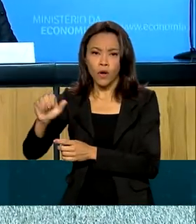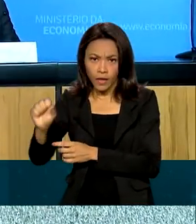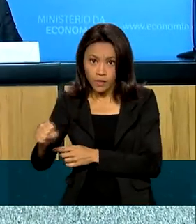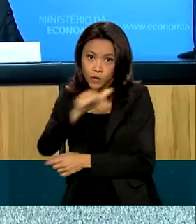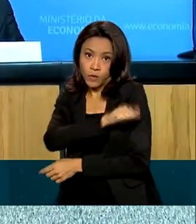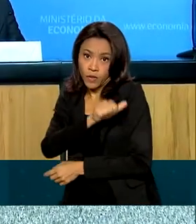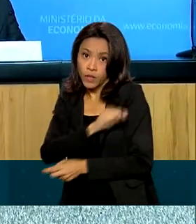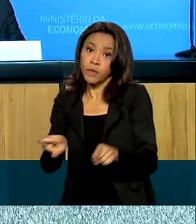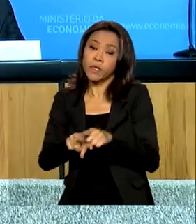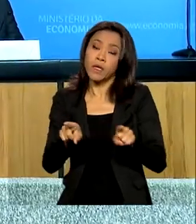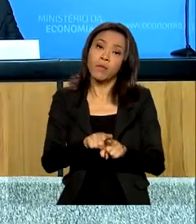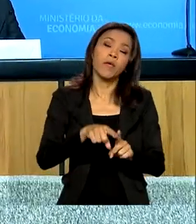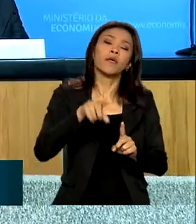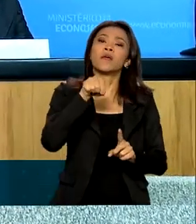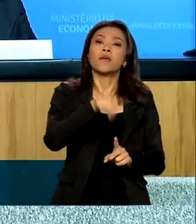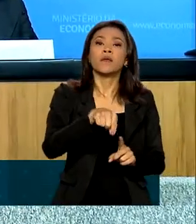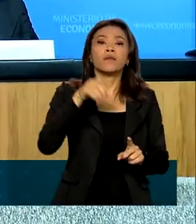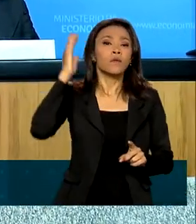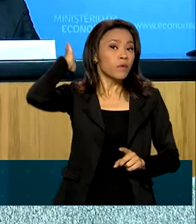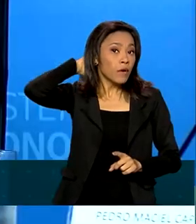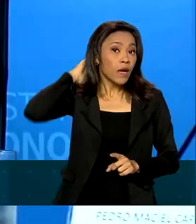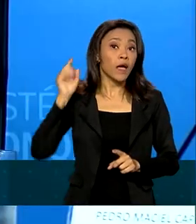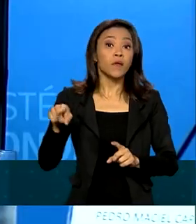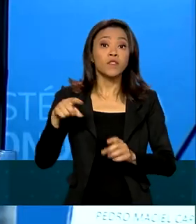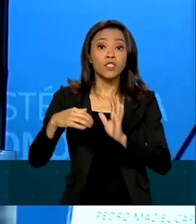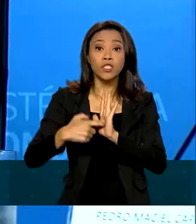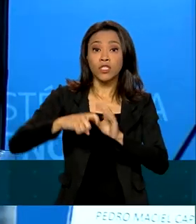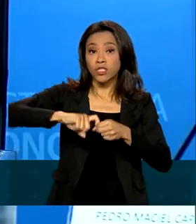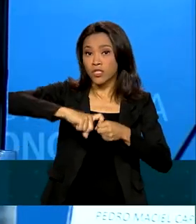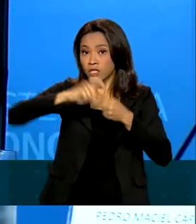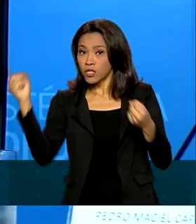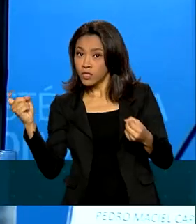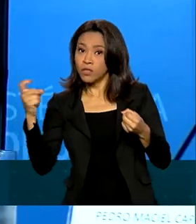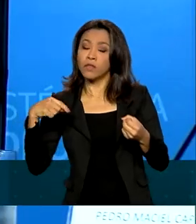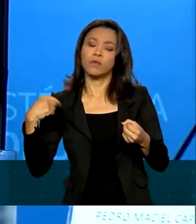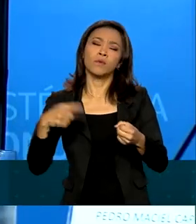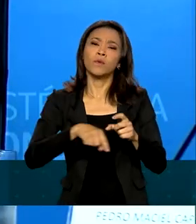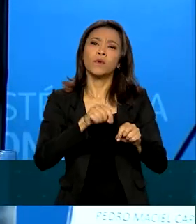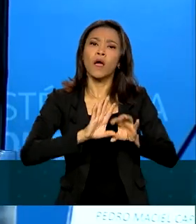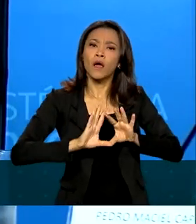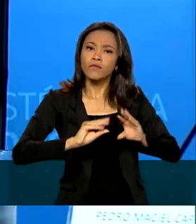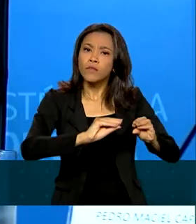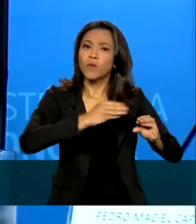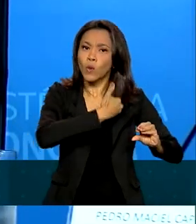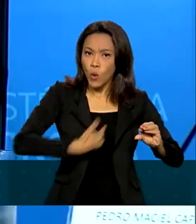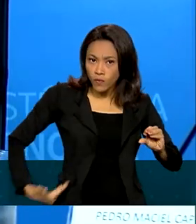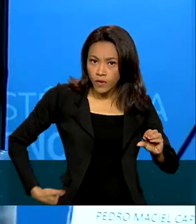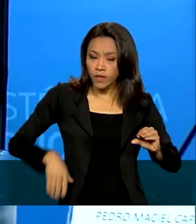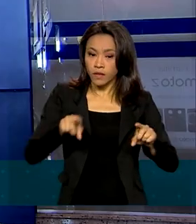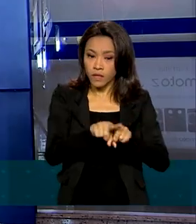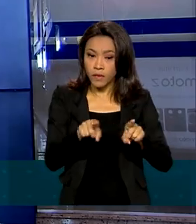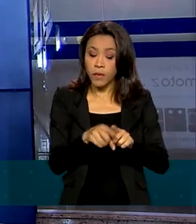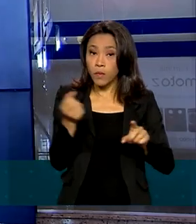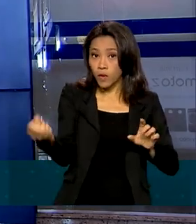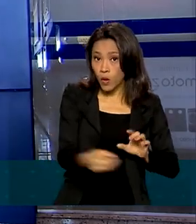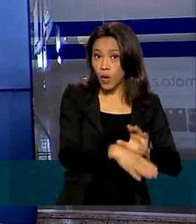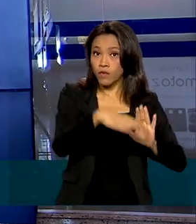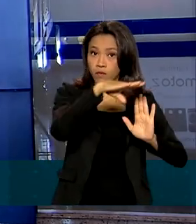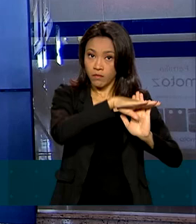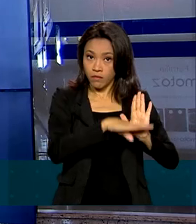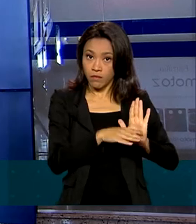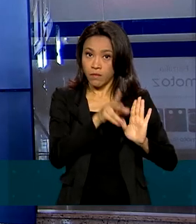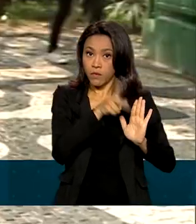no Plano Nacional de Desestatização. Também foi anunciada uma nova parceria entre o PPI, a Caixa